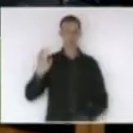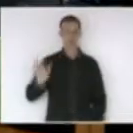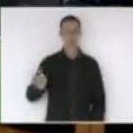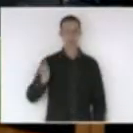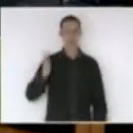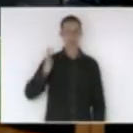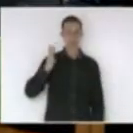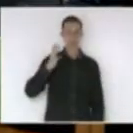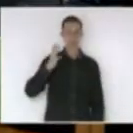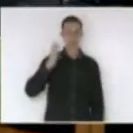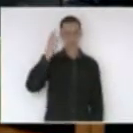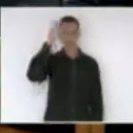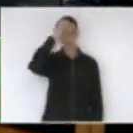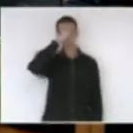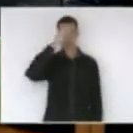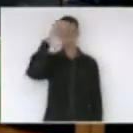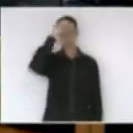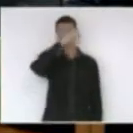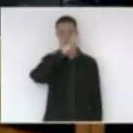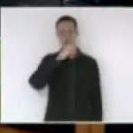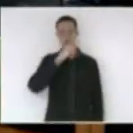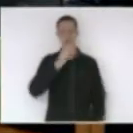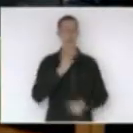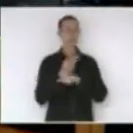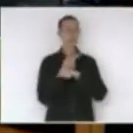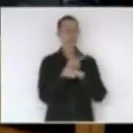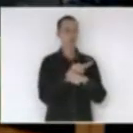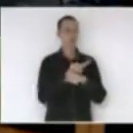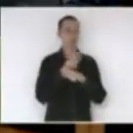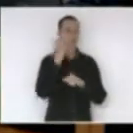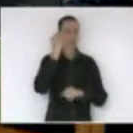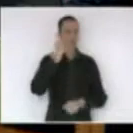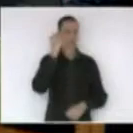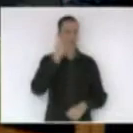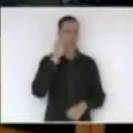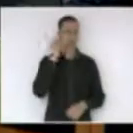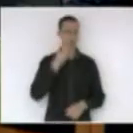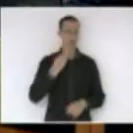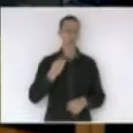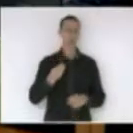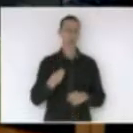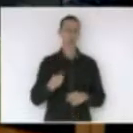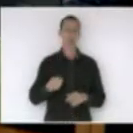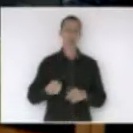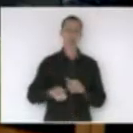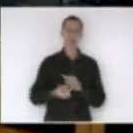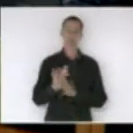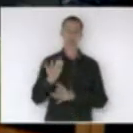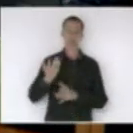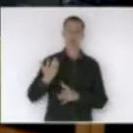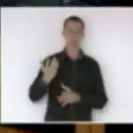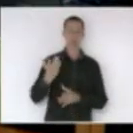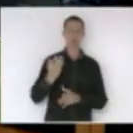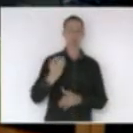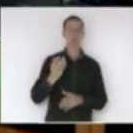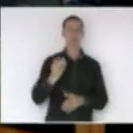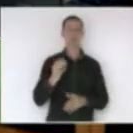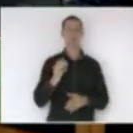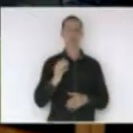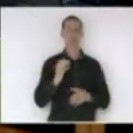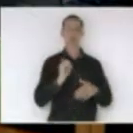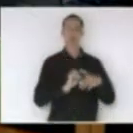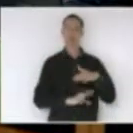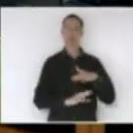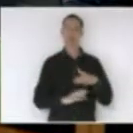se espelhou, buscou experiência do fundo social criado primeiramente do Brasil no governo do PT, do